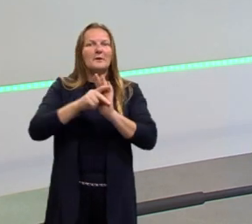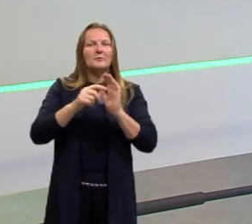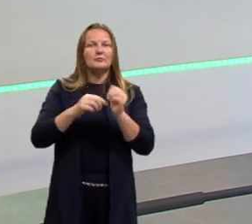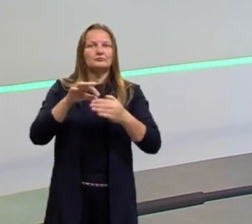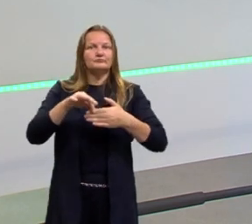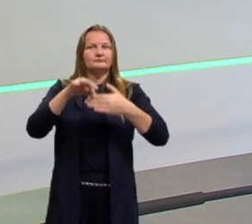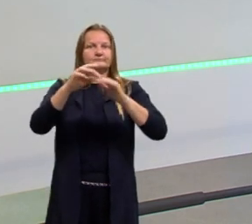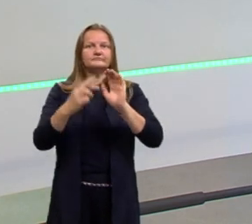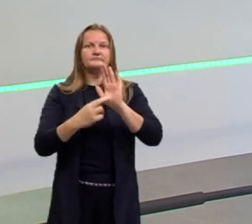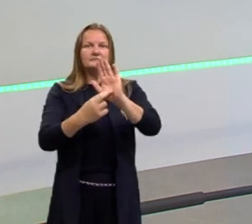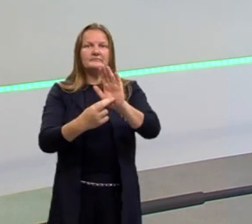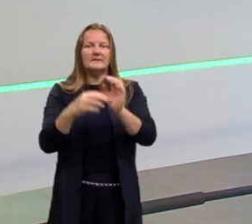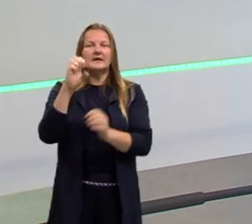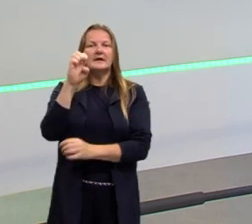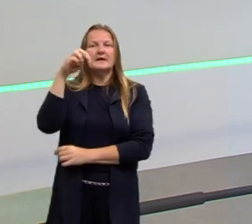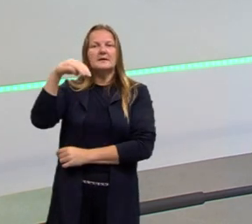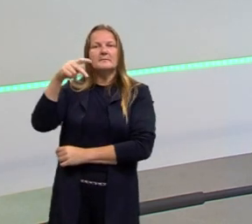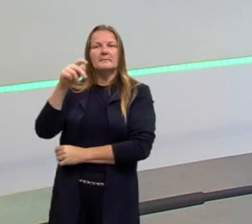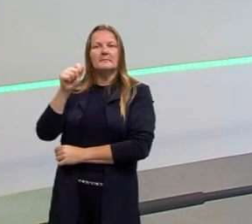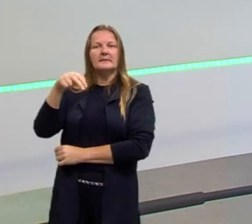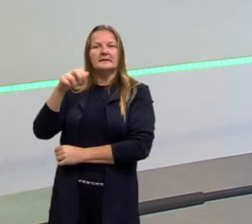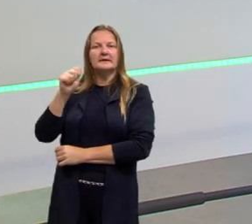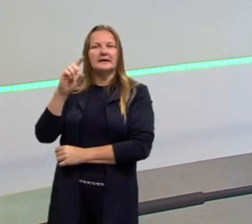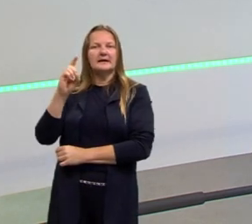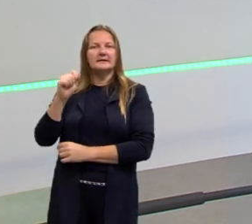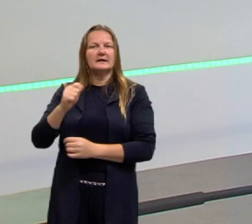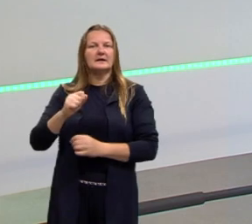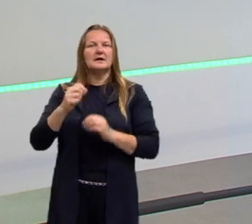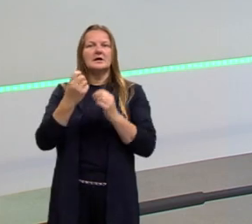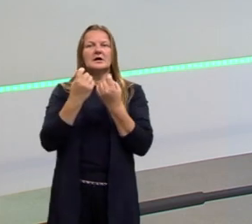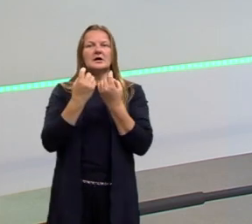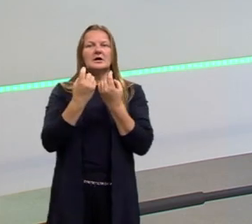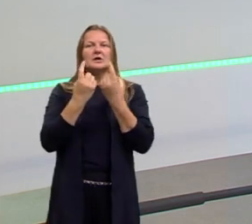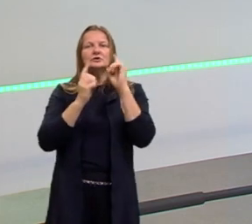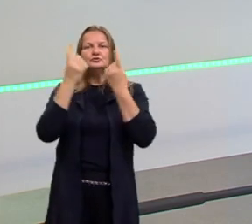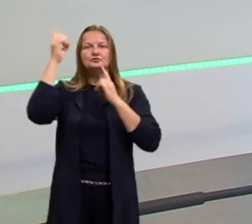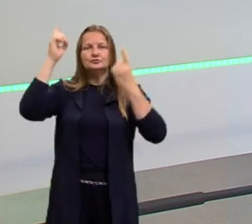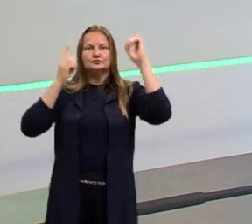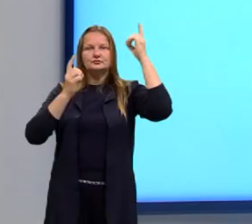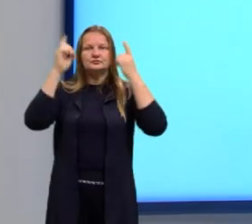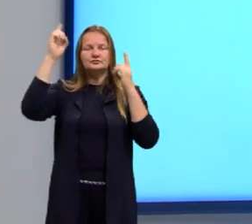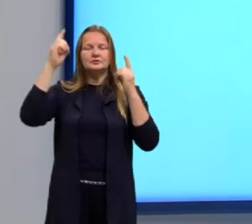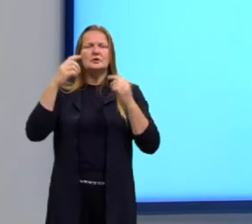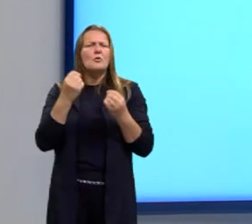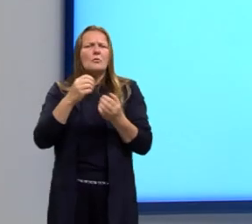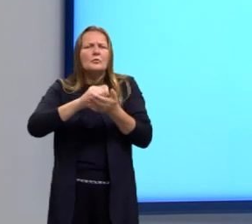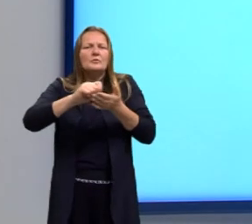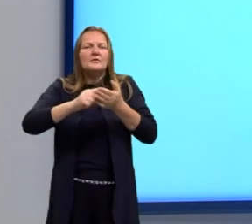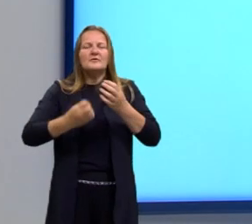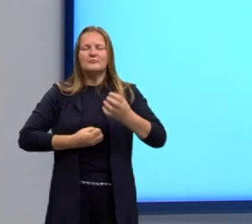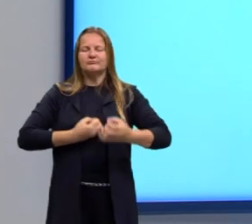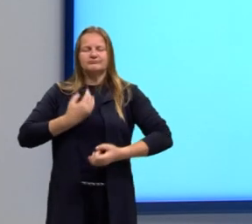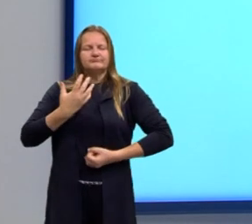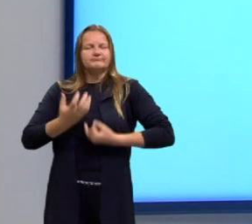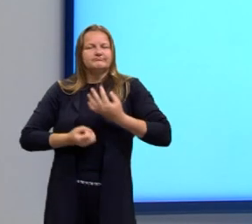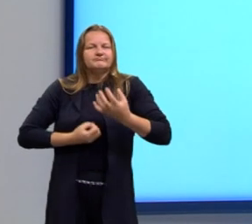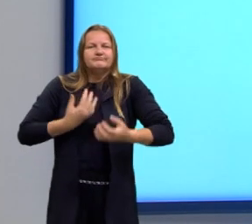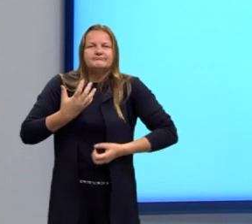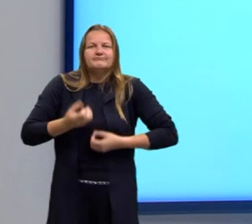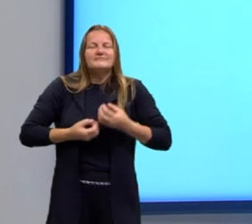A empanada, no caso, empanada chilena, que ele descreve de forma poética aqui,